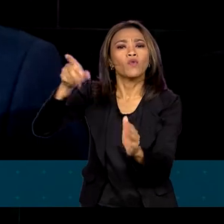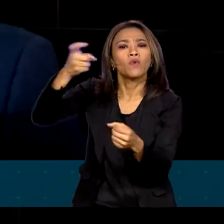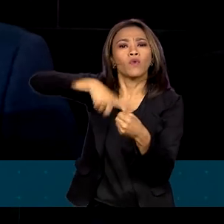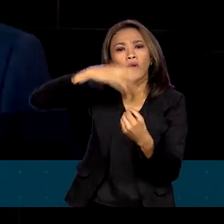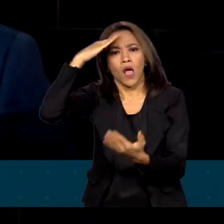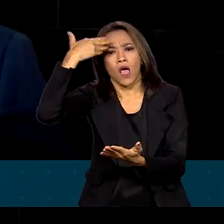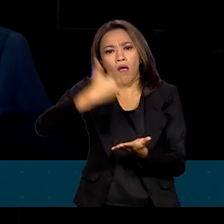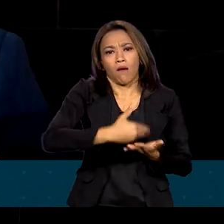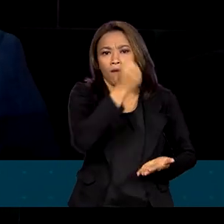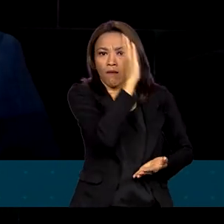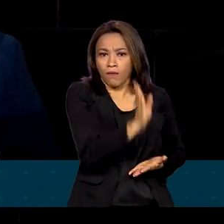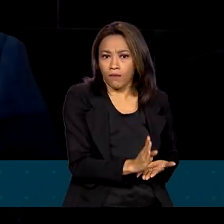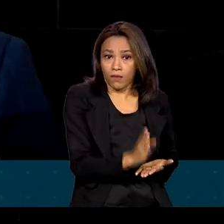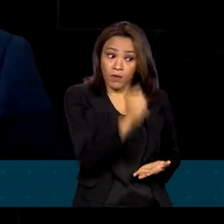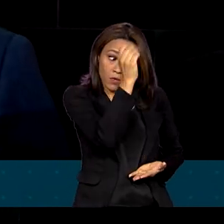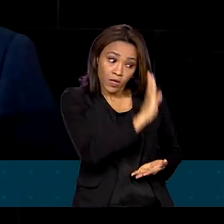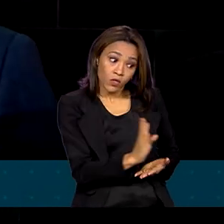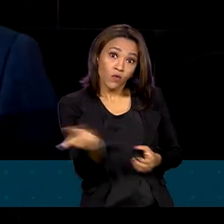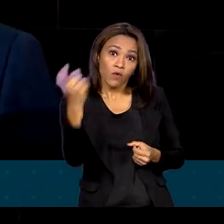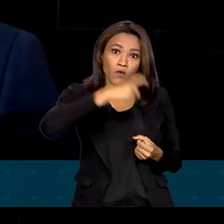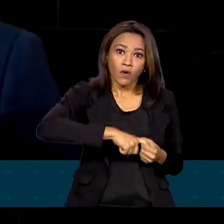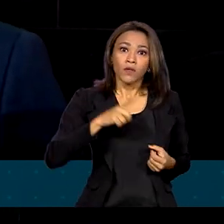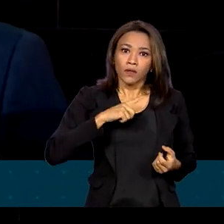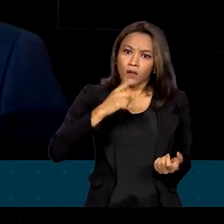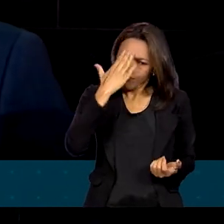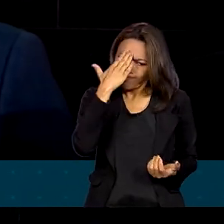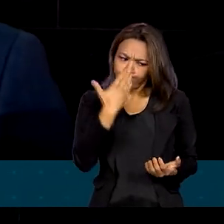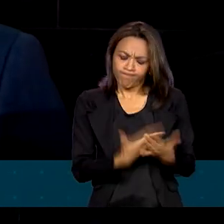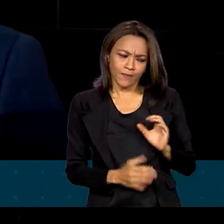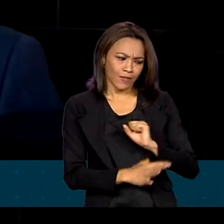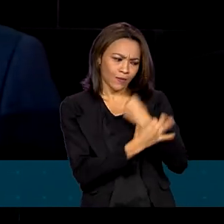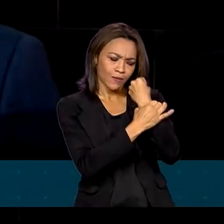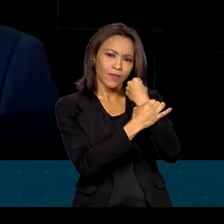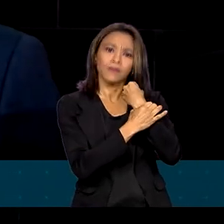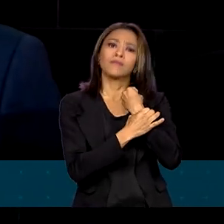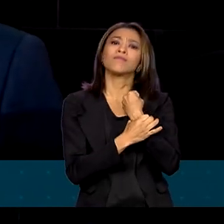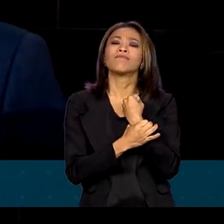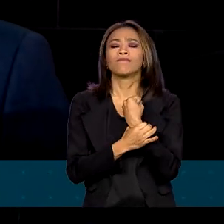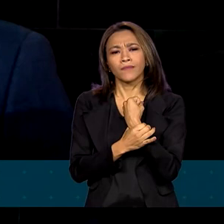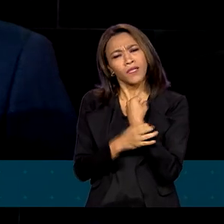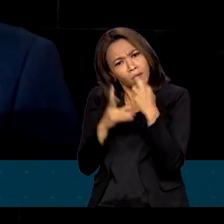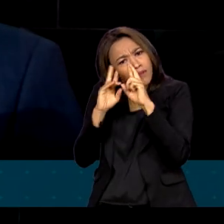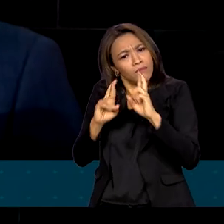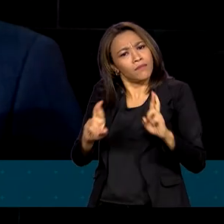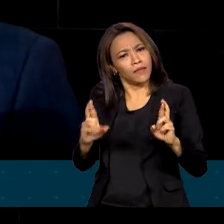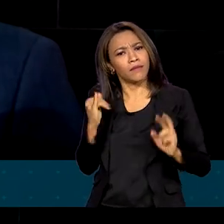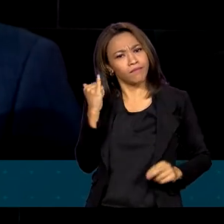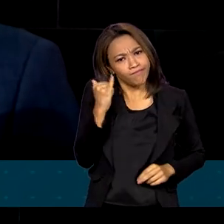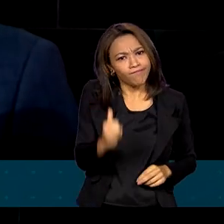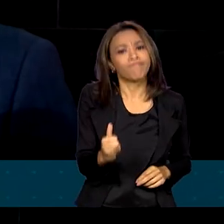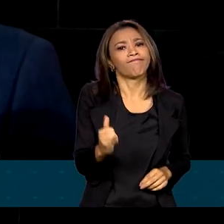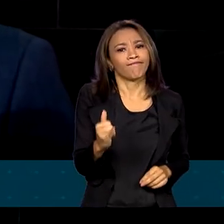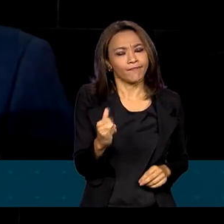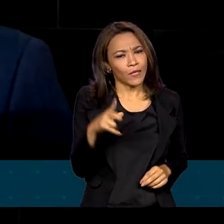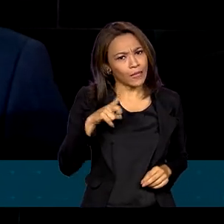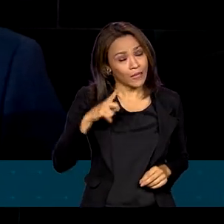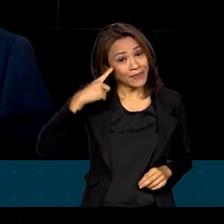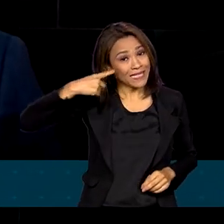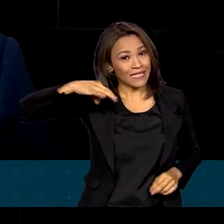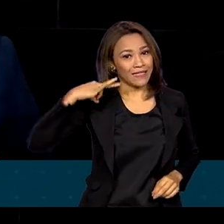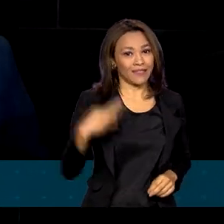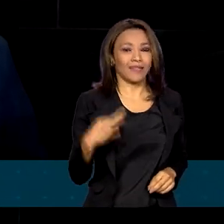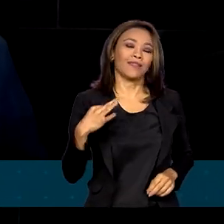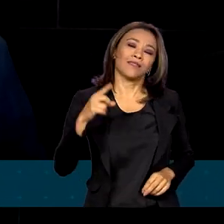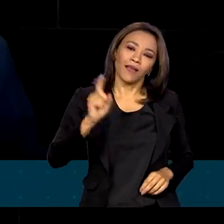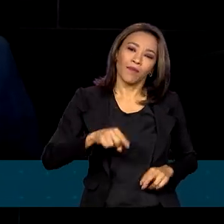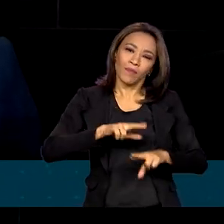aqui, o Brasil volta a ter credibilidade. E, com todo respeito, isso, tenham certeza, é fruto